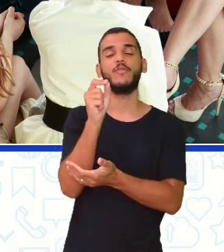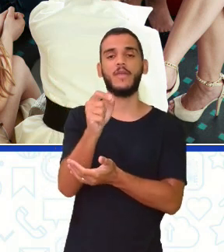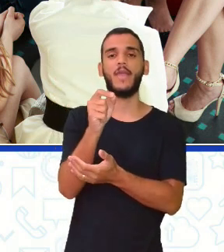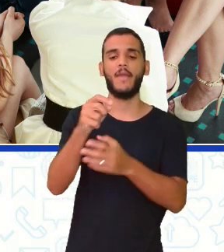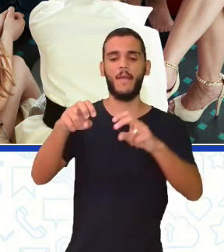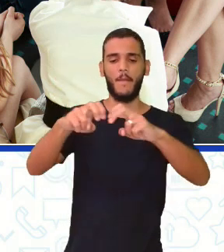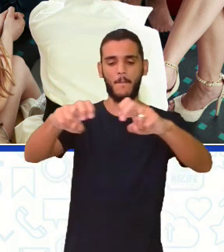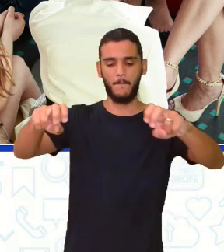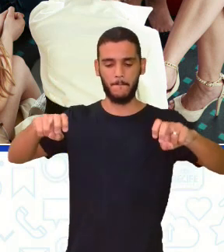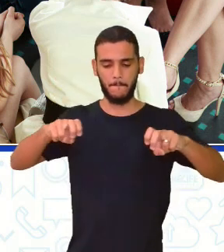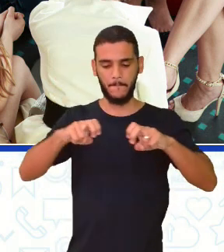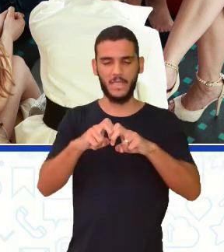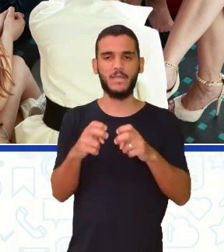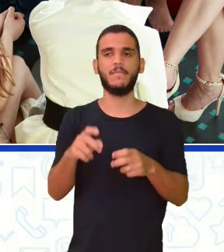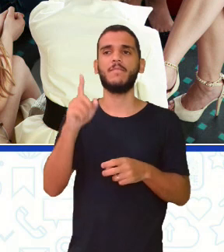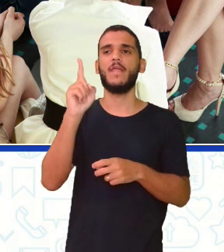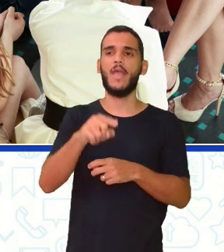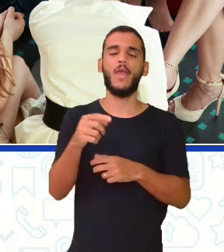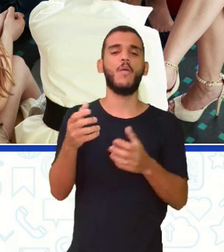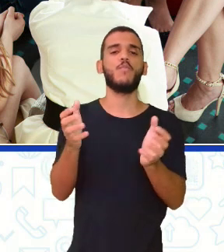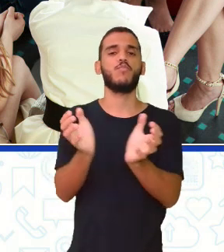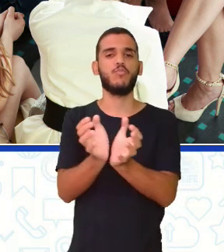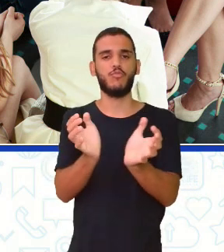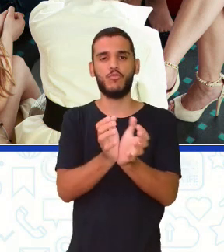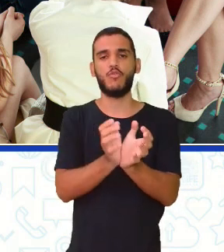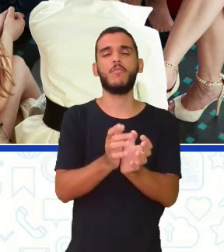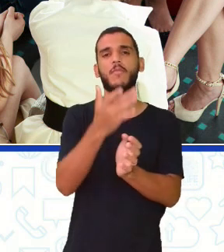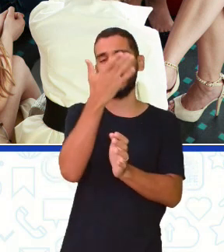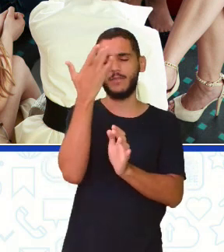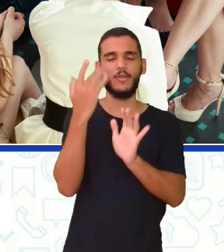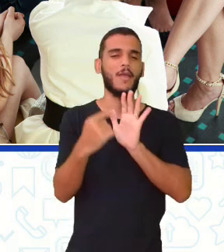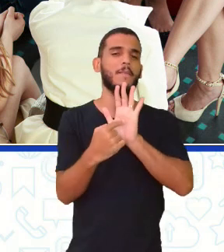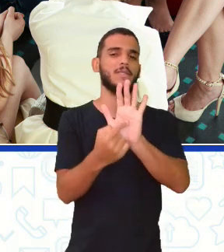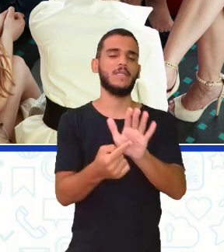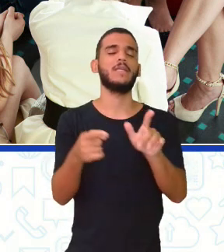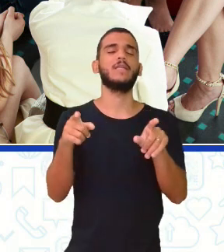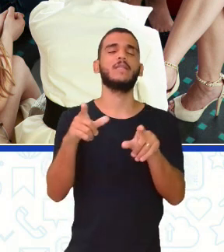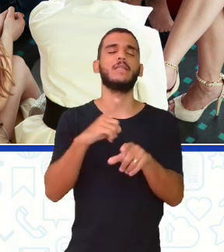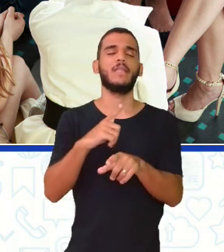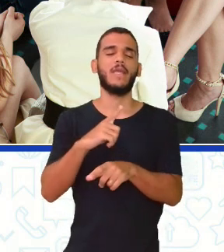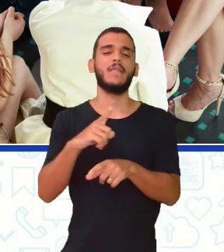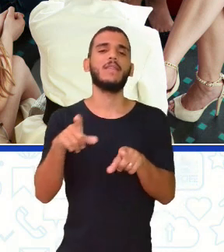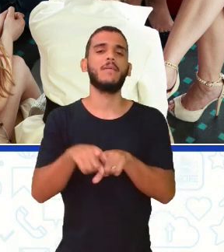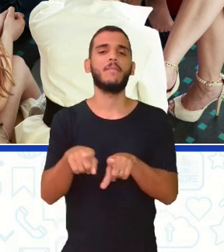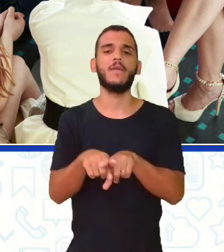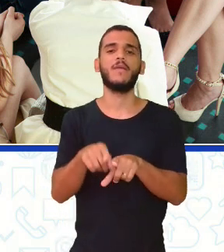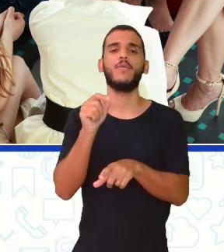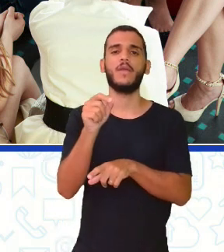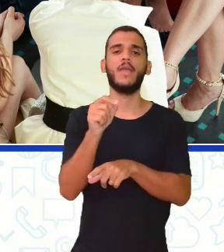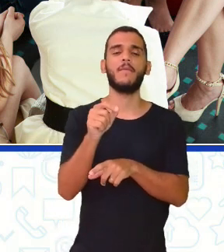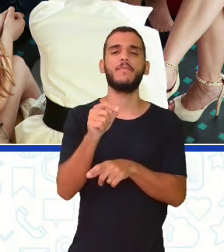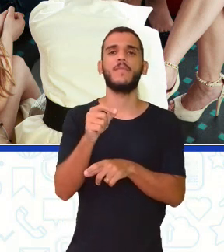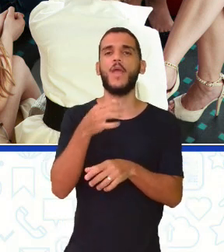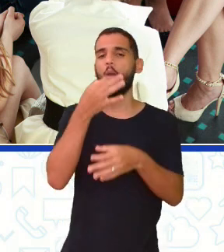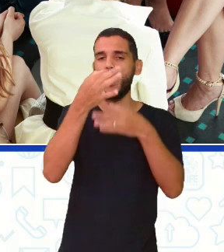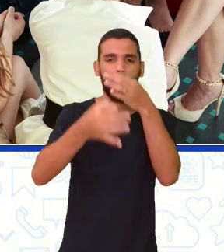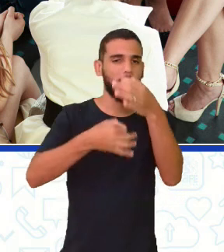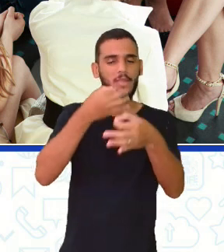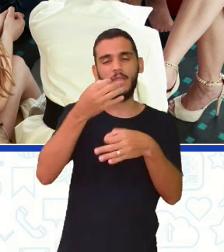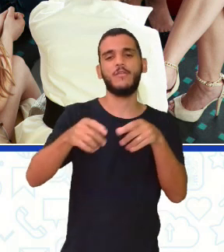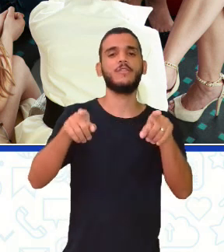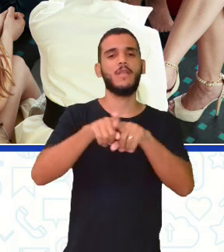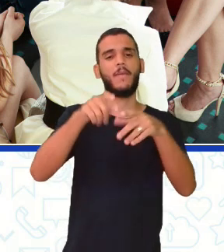consistente ou rotativo de apresentadores. E a gente vai ter muitos comentários e tópicos nessas